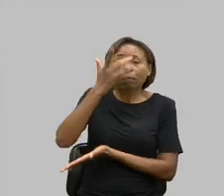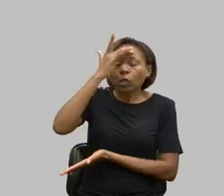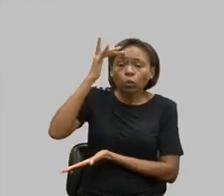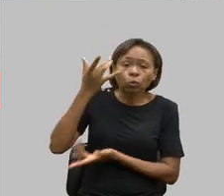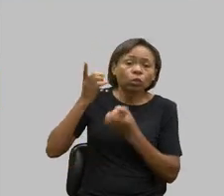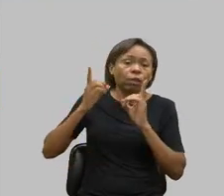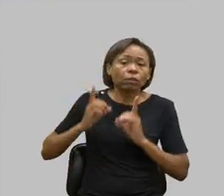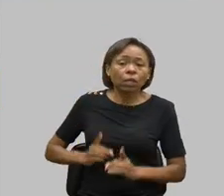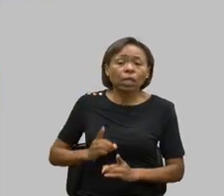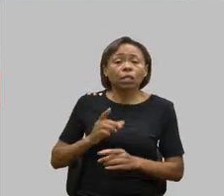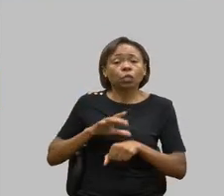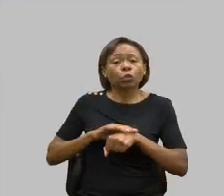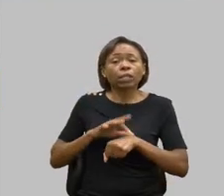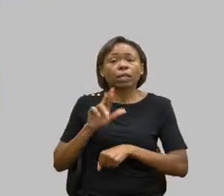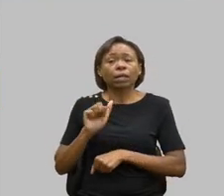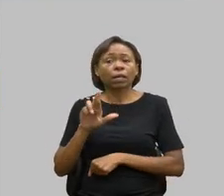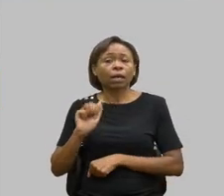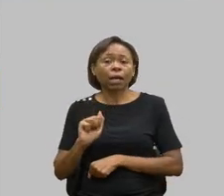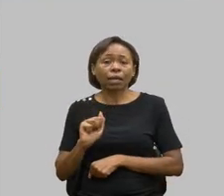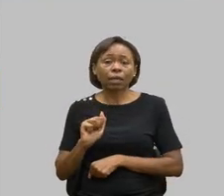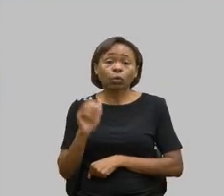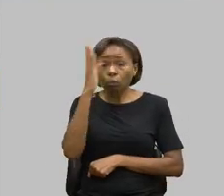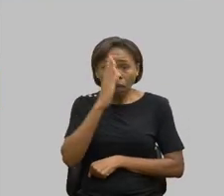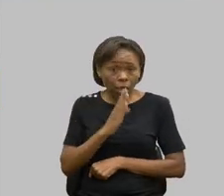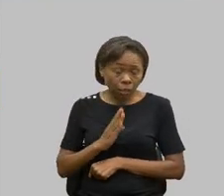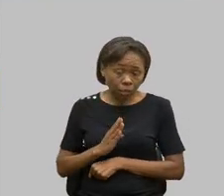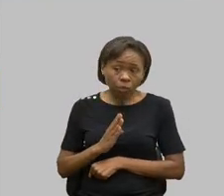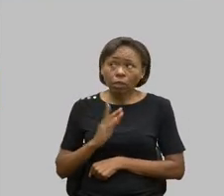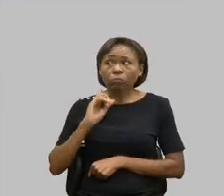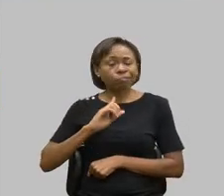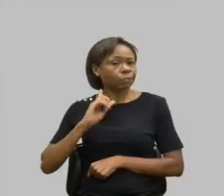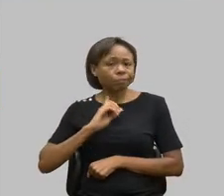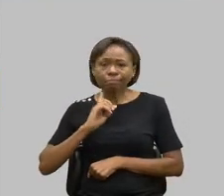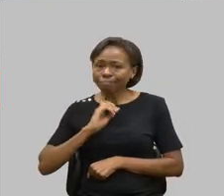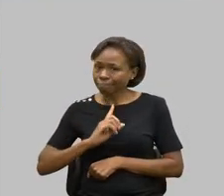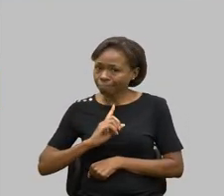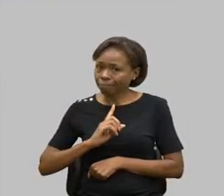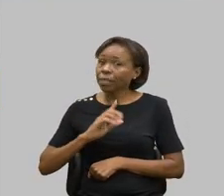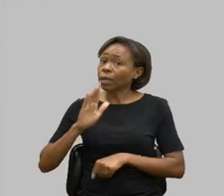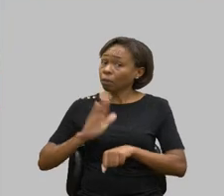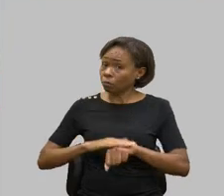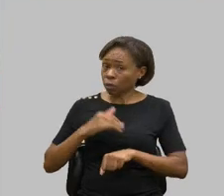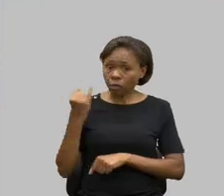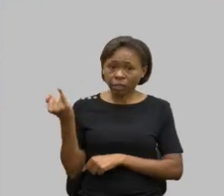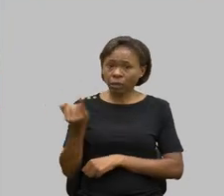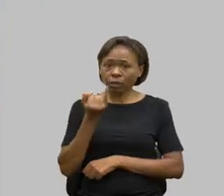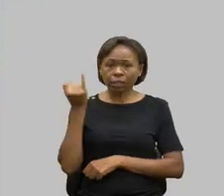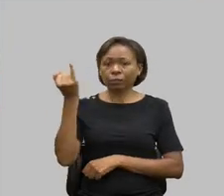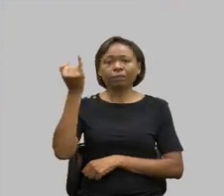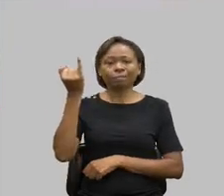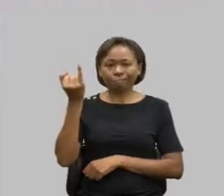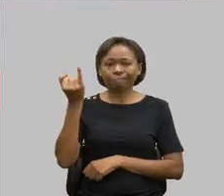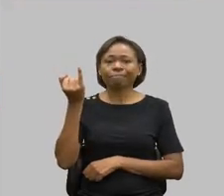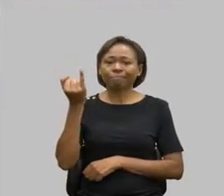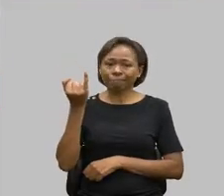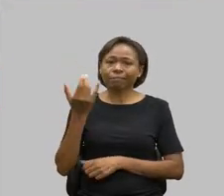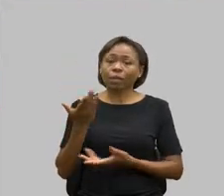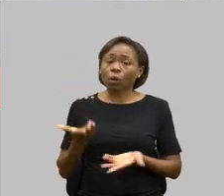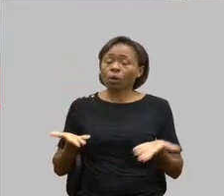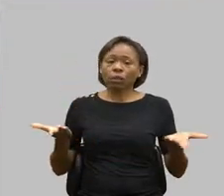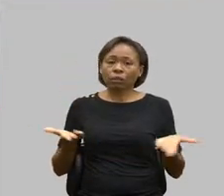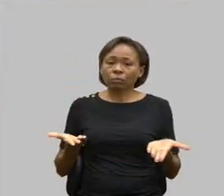nosso Brasil, especialmente em Minas Gerais. É de suma importância que isso aconteça. Essa reunião hoje